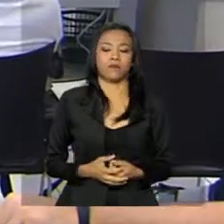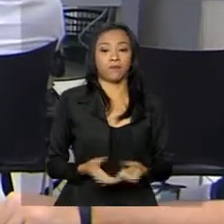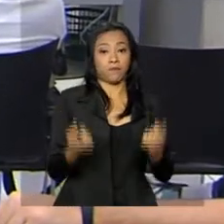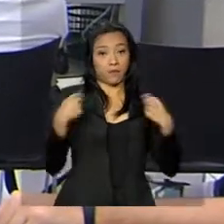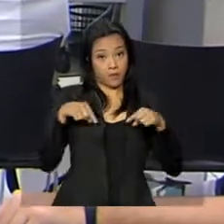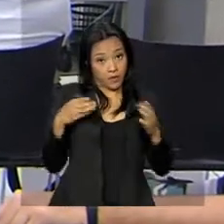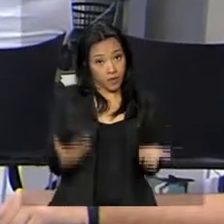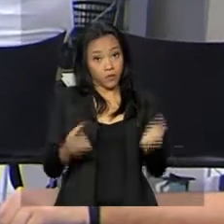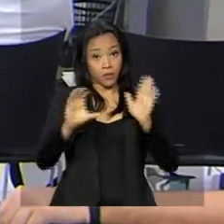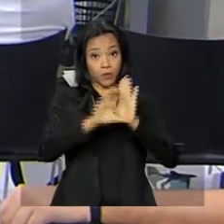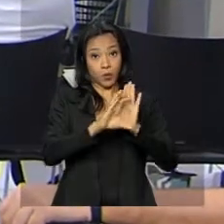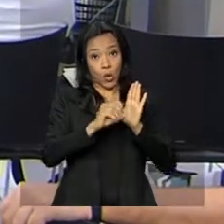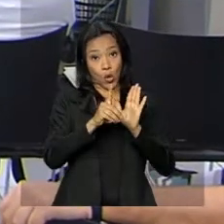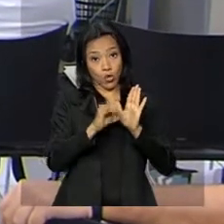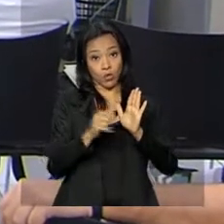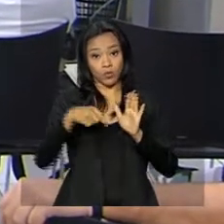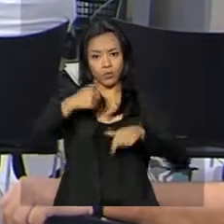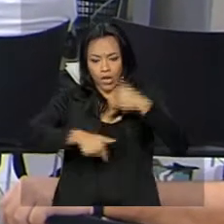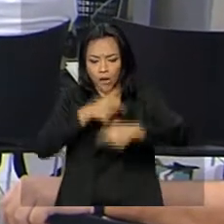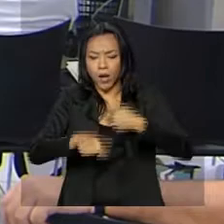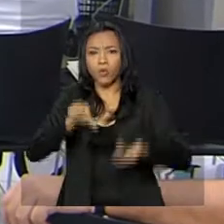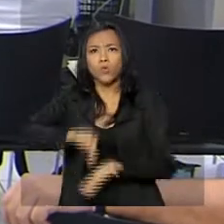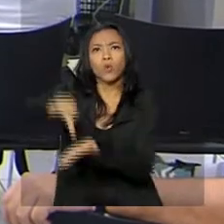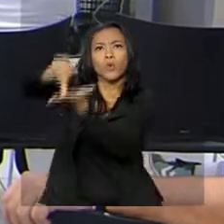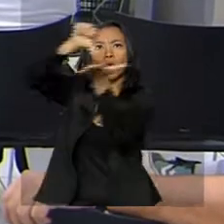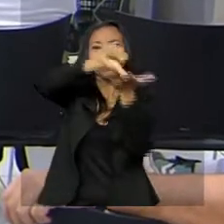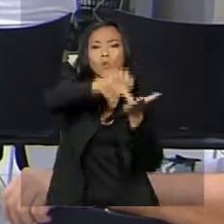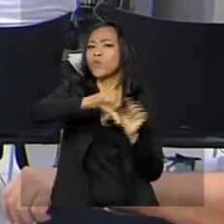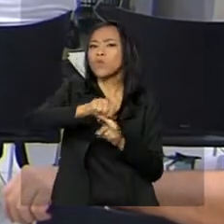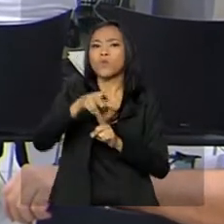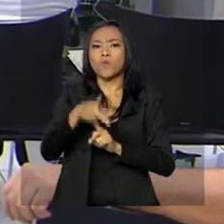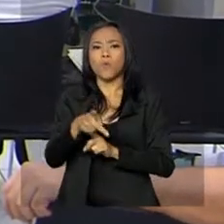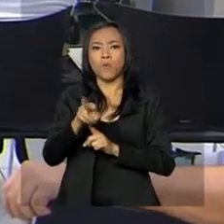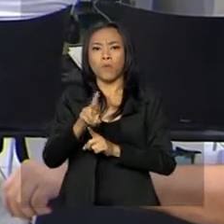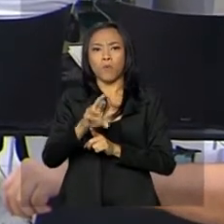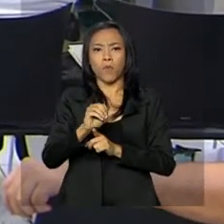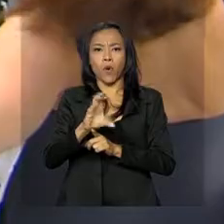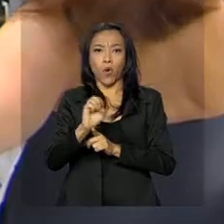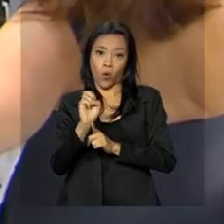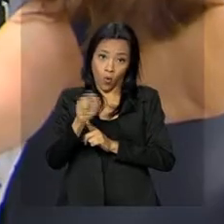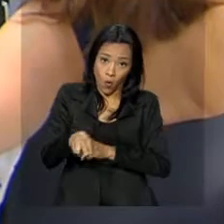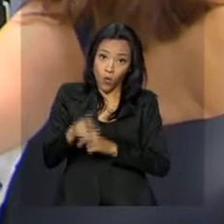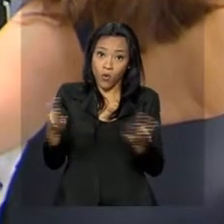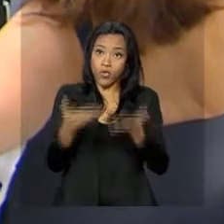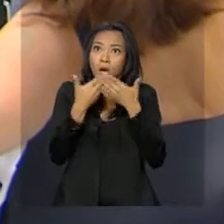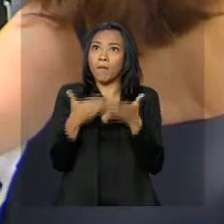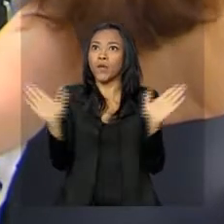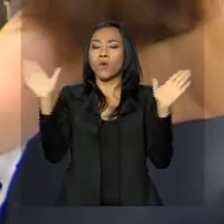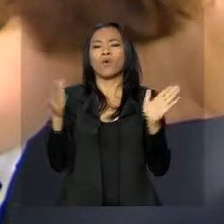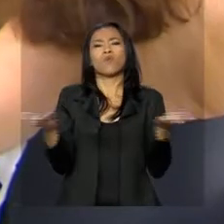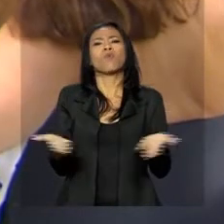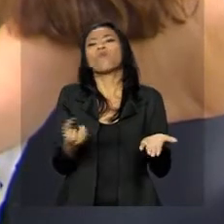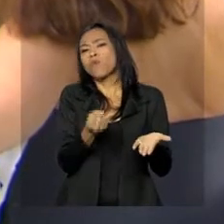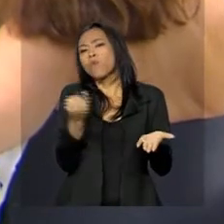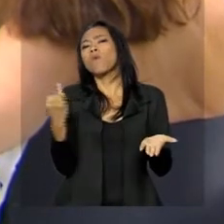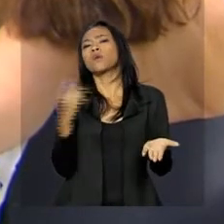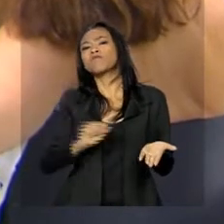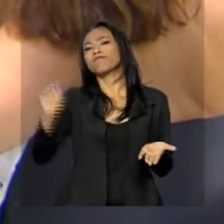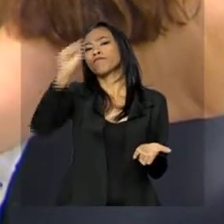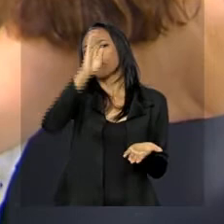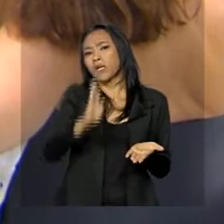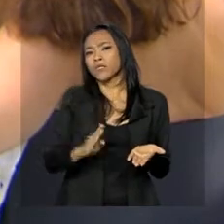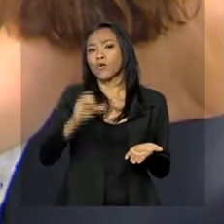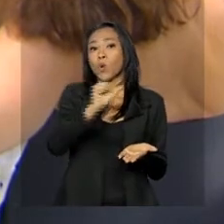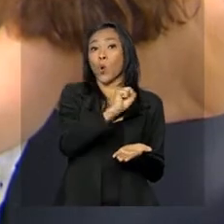Código, atuação dos PROCONs, órgãos de proteção e defesa do consumidor, foi ampliada. Hoje, são mais de 800 PROCONs